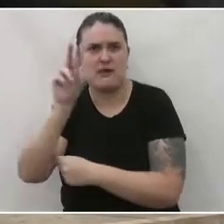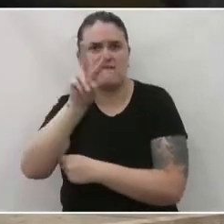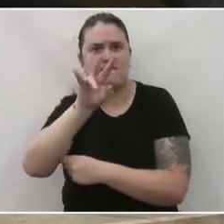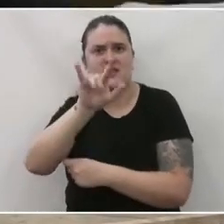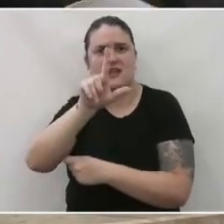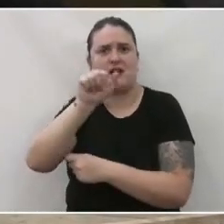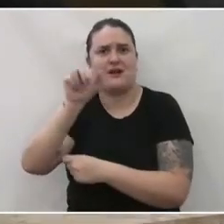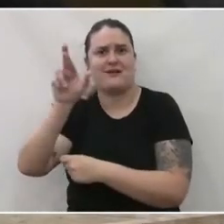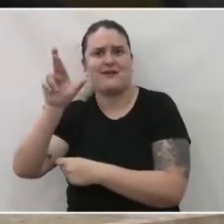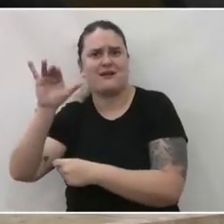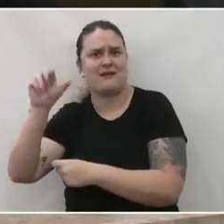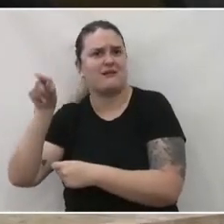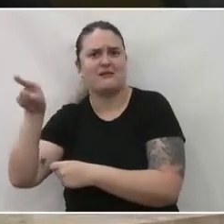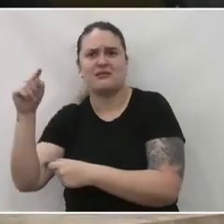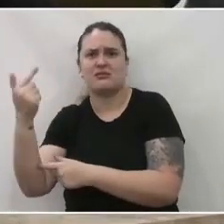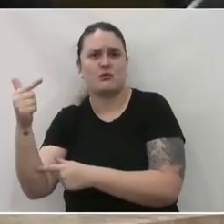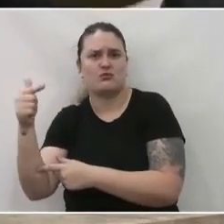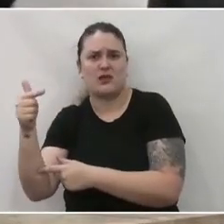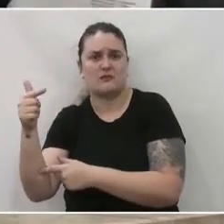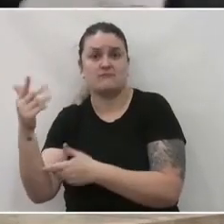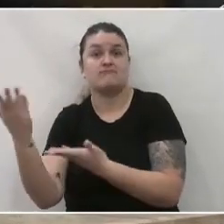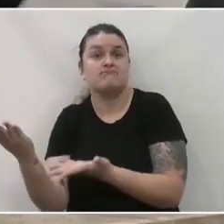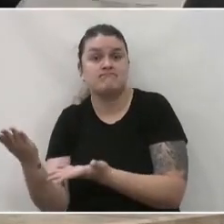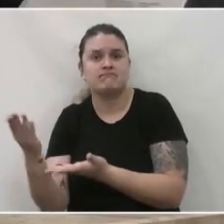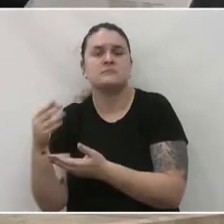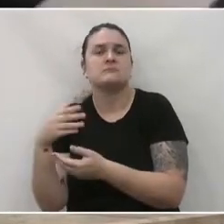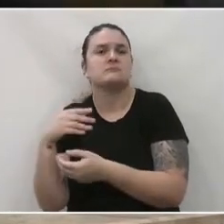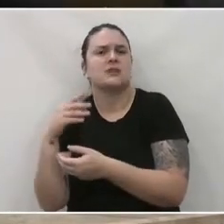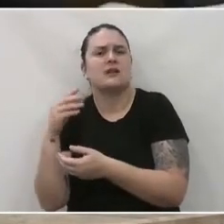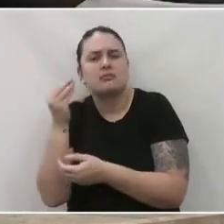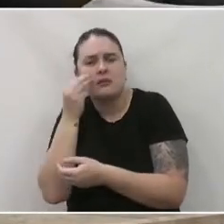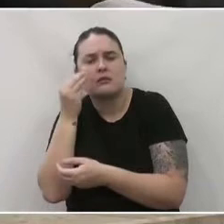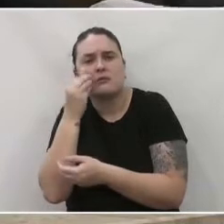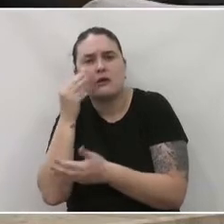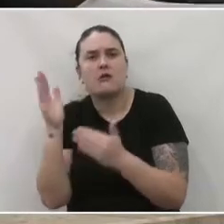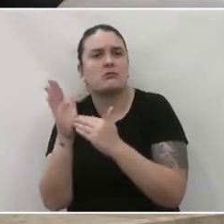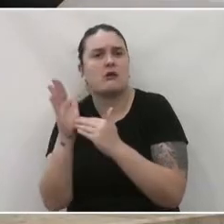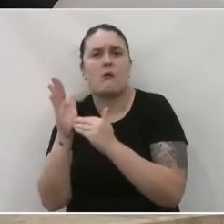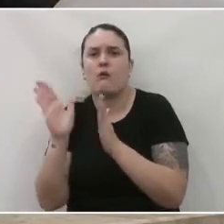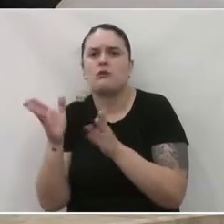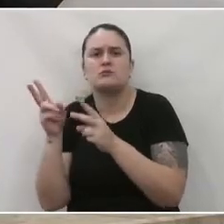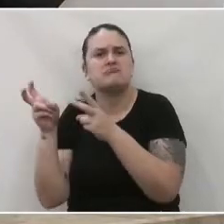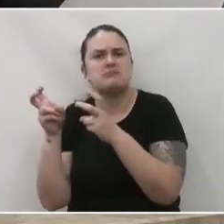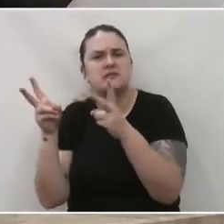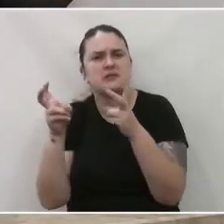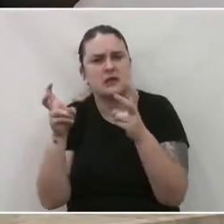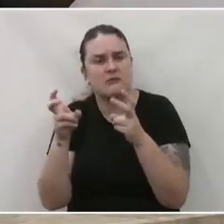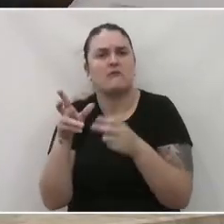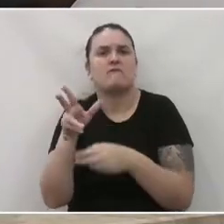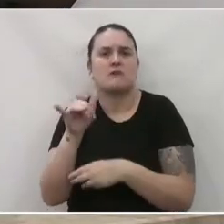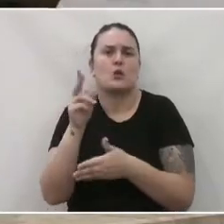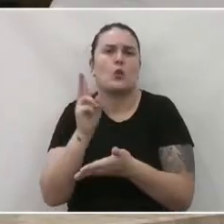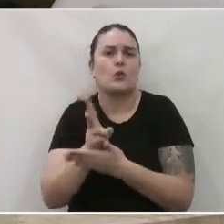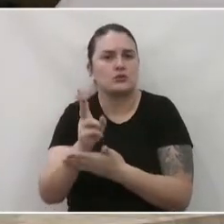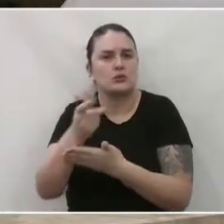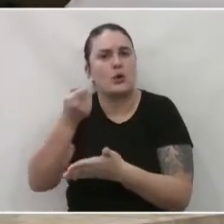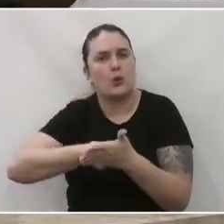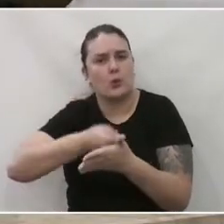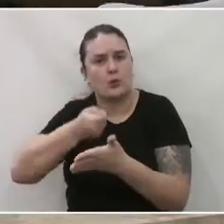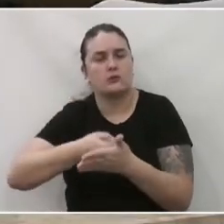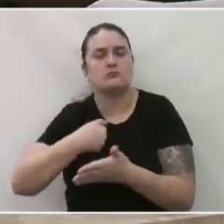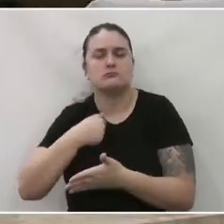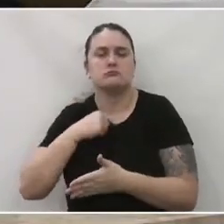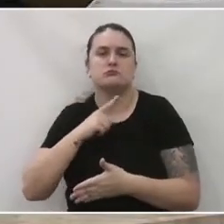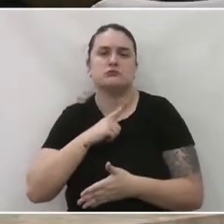e lá não tem. E aí, por aí a gente foi e foi, e até hoje a gente vem lutando. E vai continuar lutando. Eu tenho